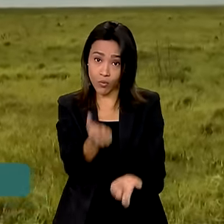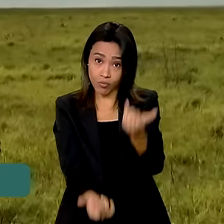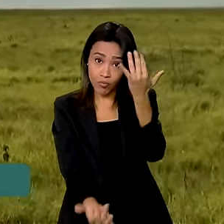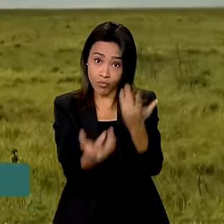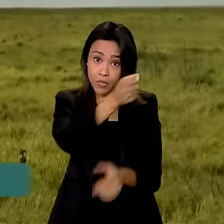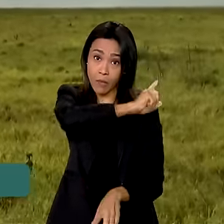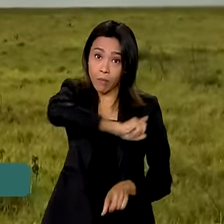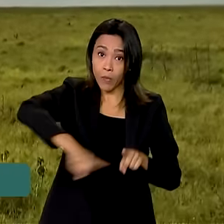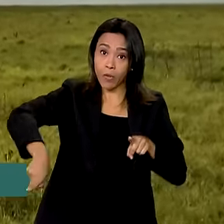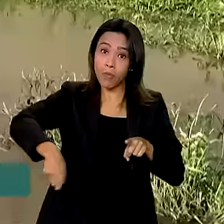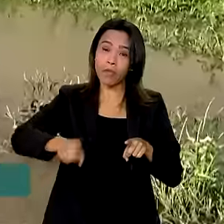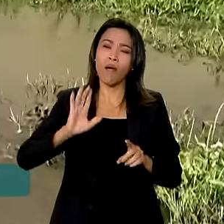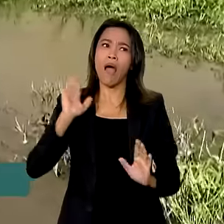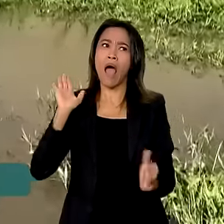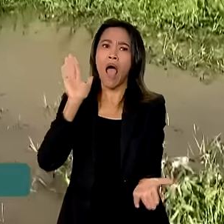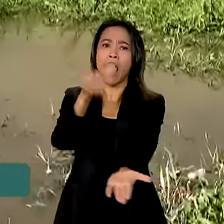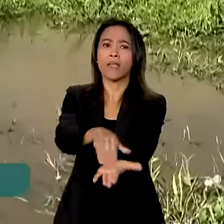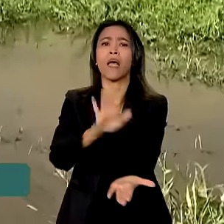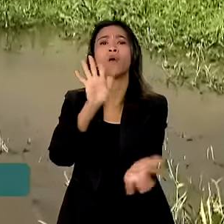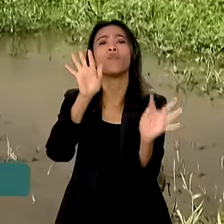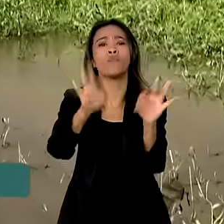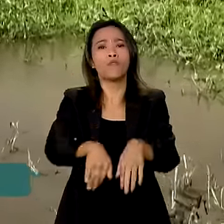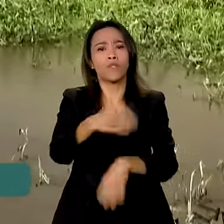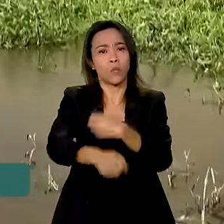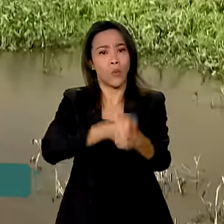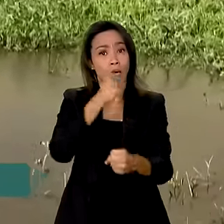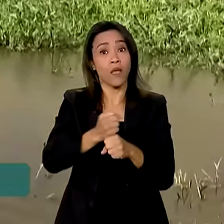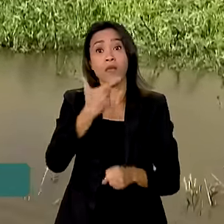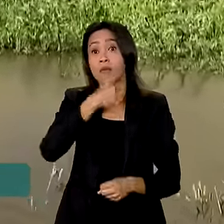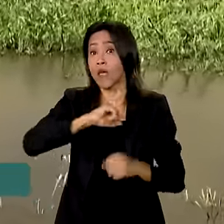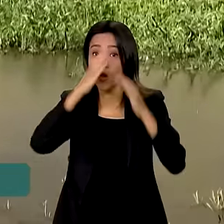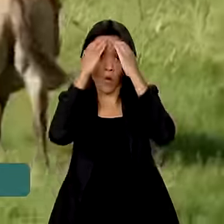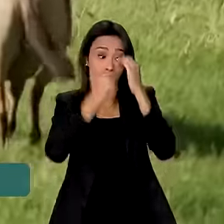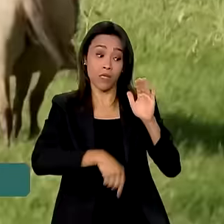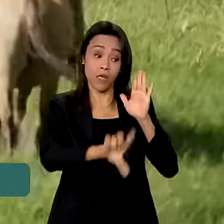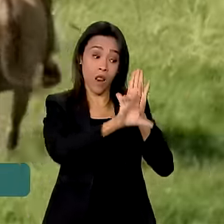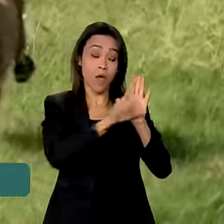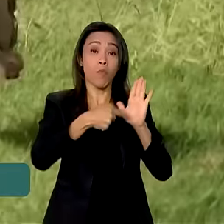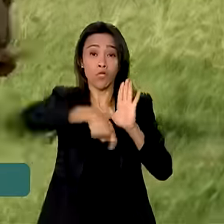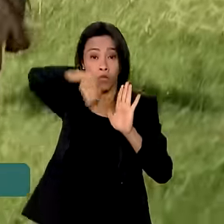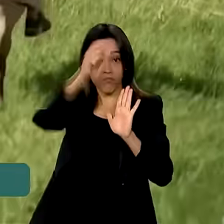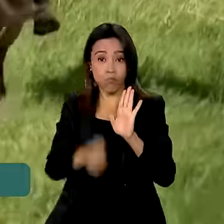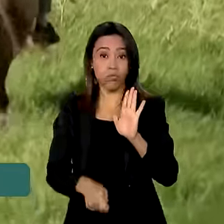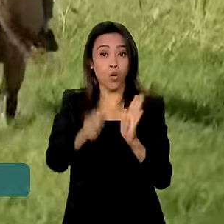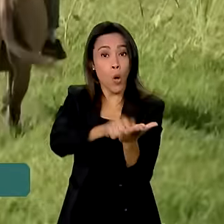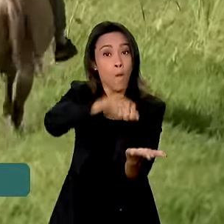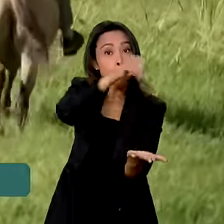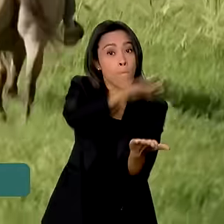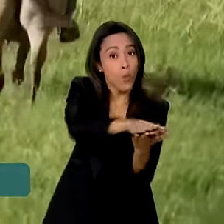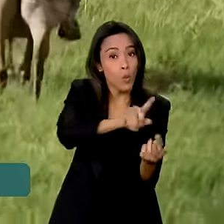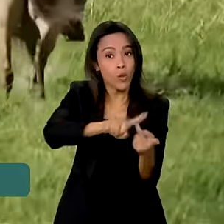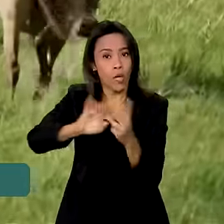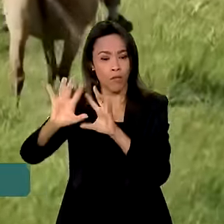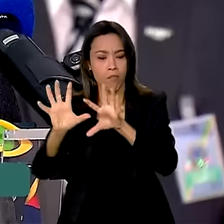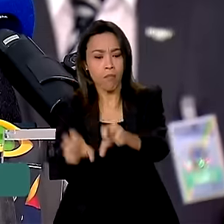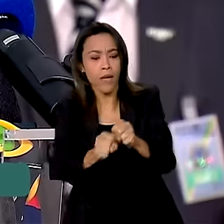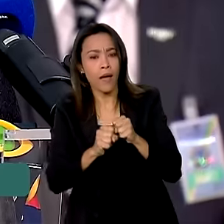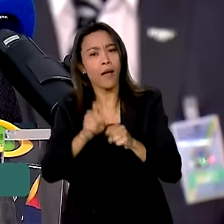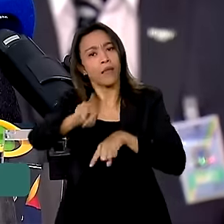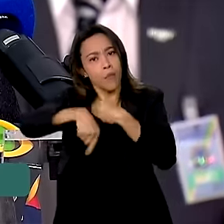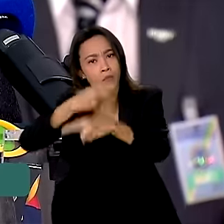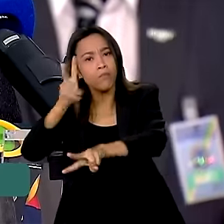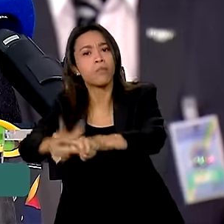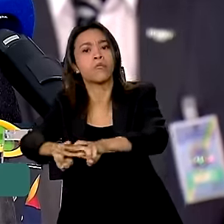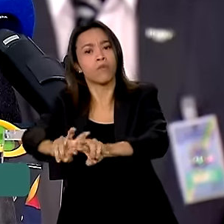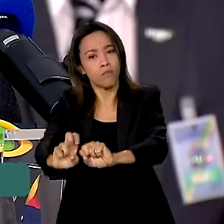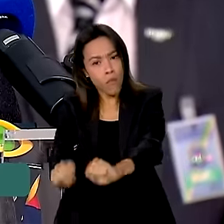proibido até o fim do ano e quem descumprir a lei poderá ser punido com multa, apreensão de bens e prisão. Pela